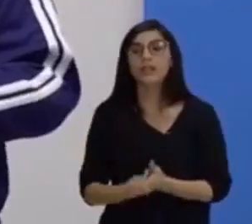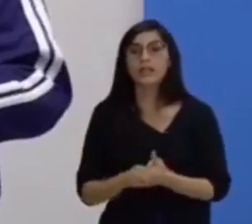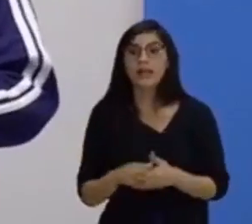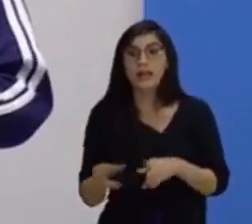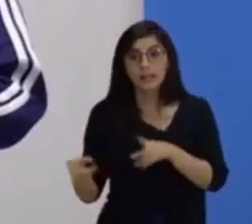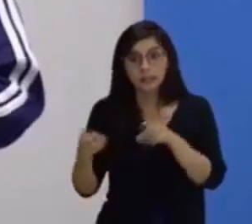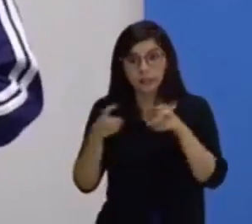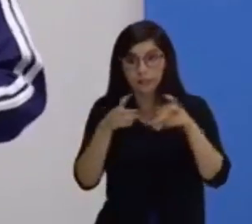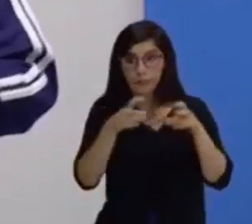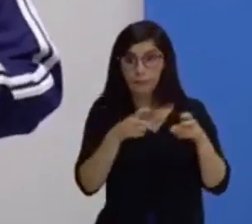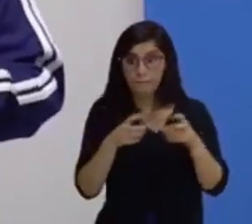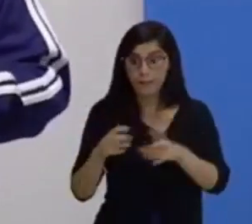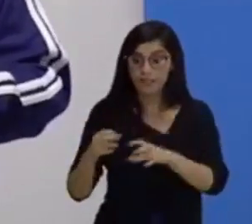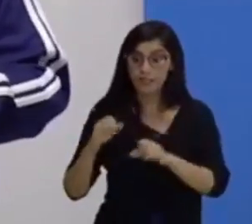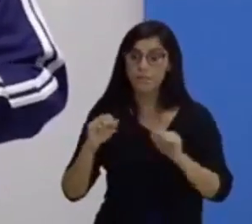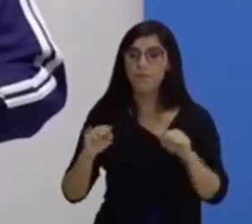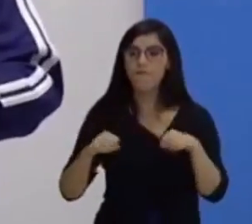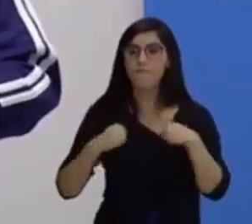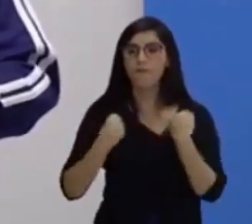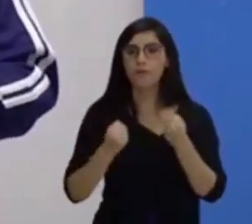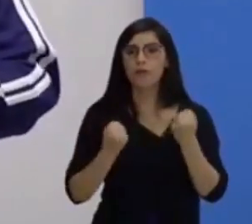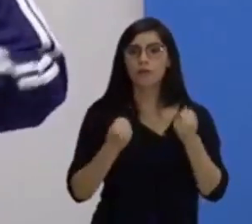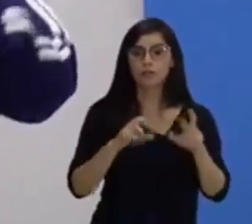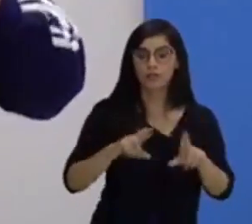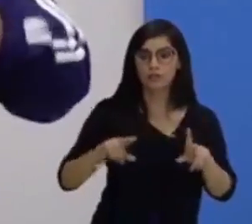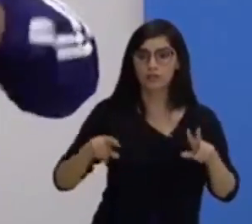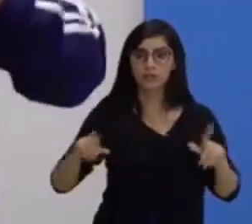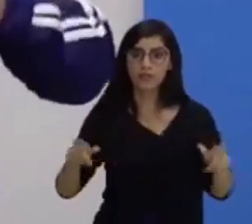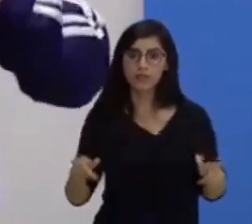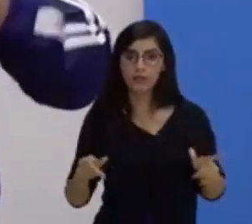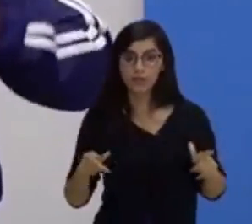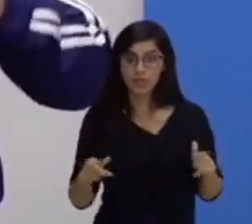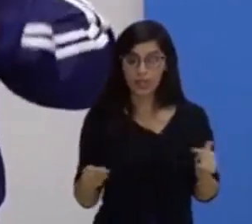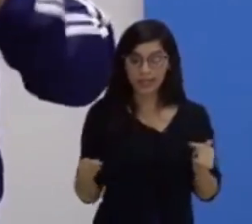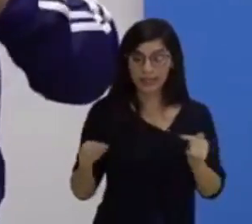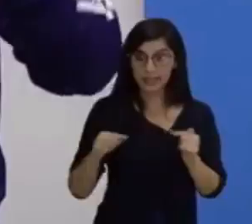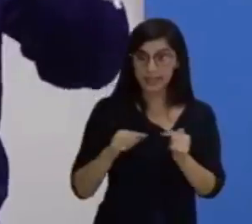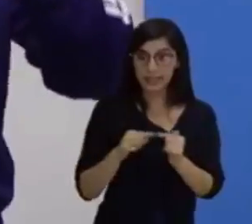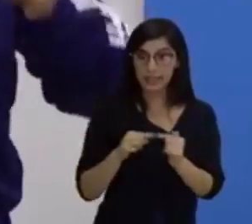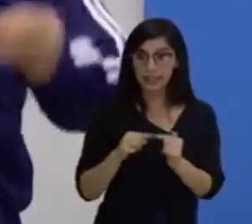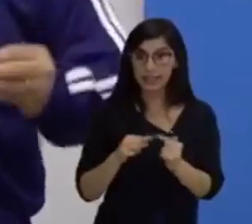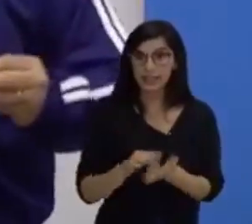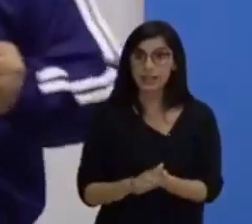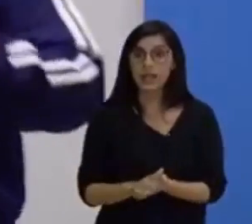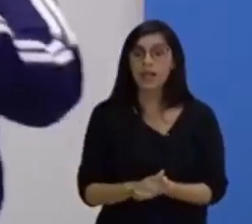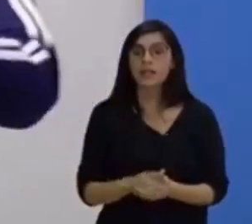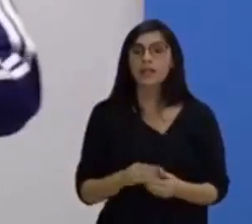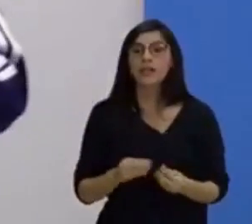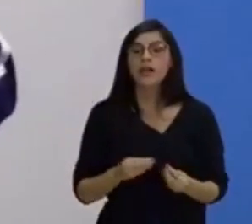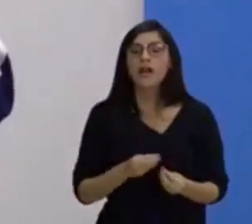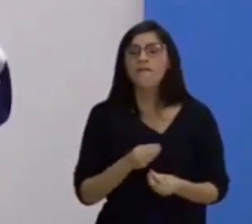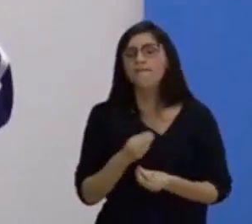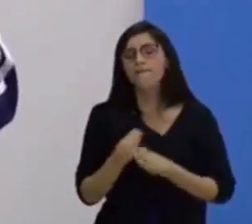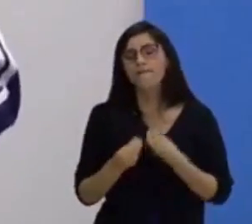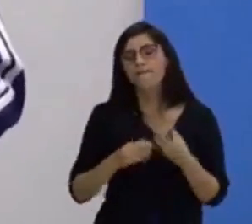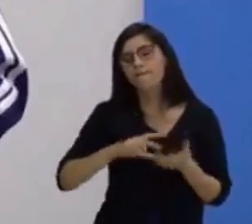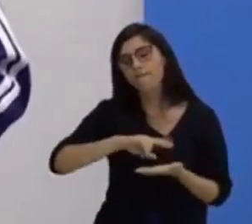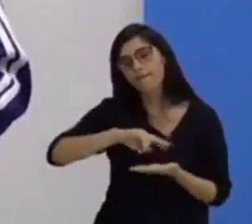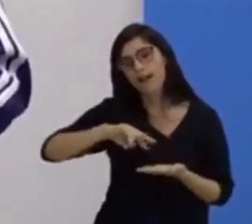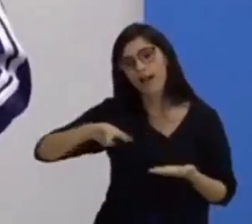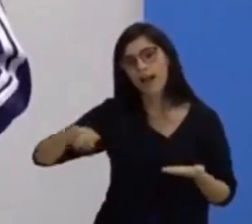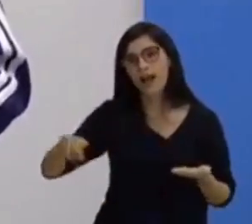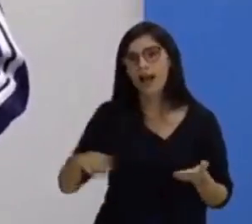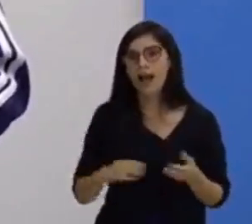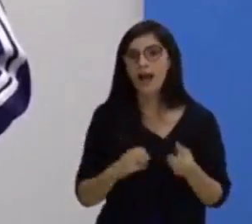alguns tipos de força. A força está ligada extremamente em muitas atividades que nós